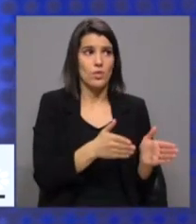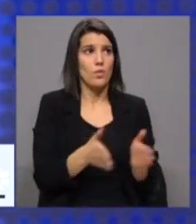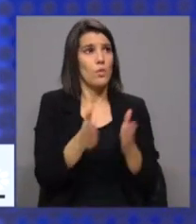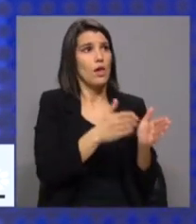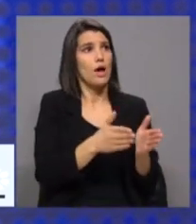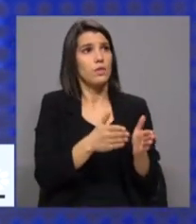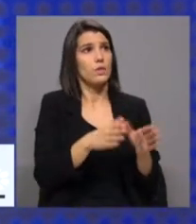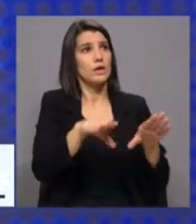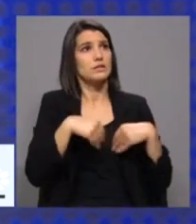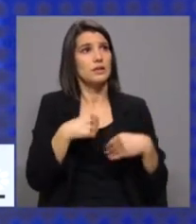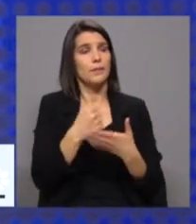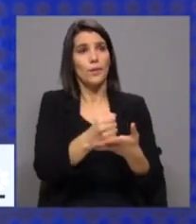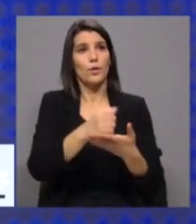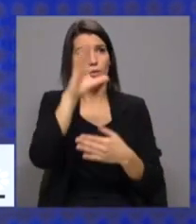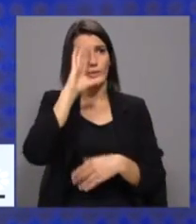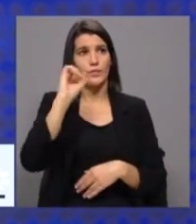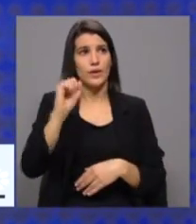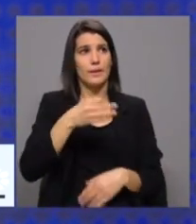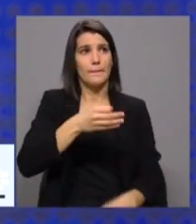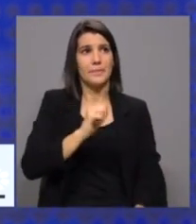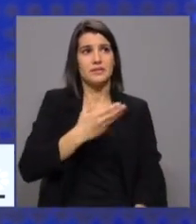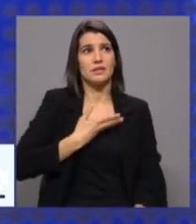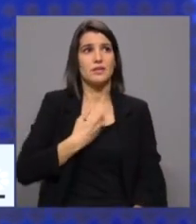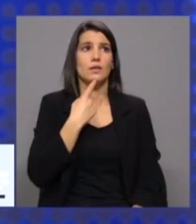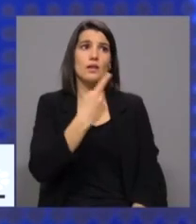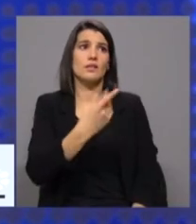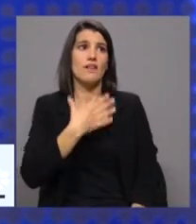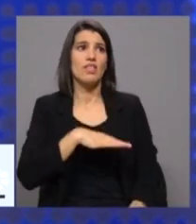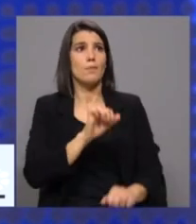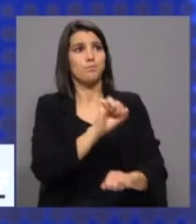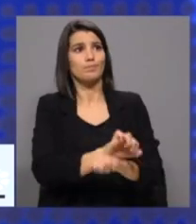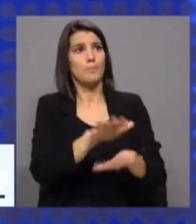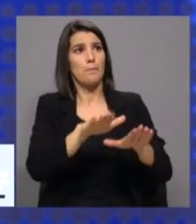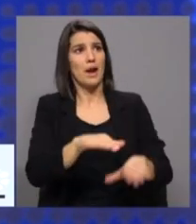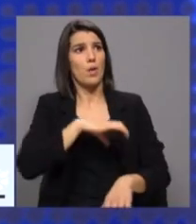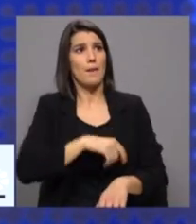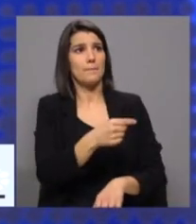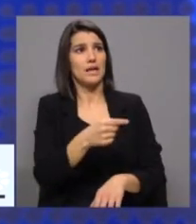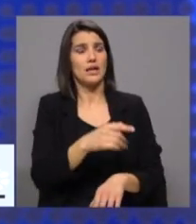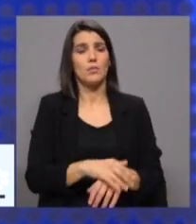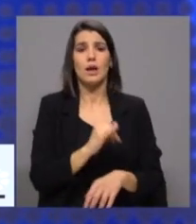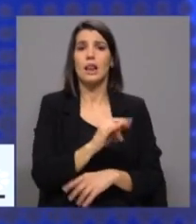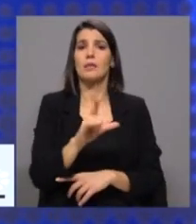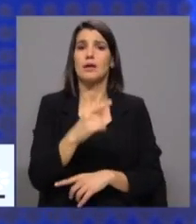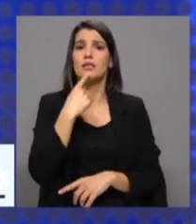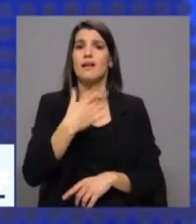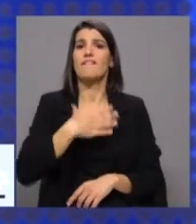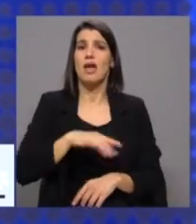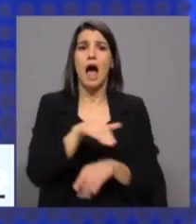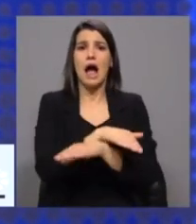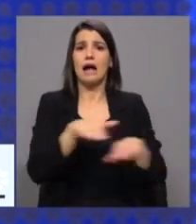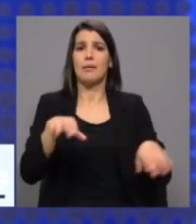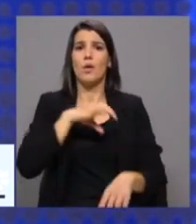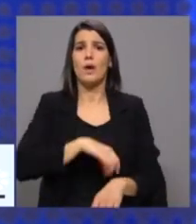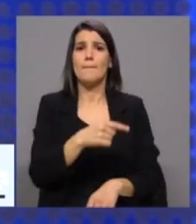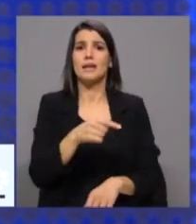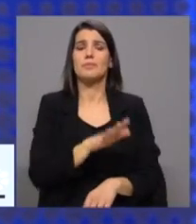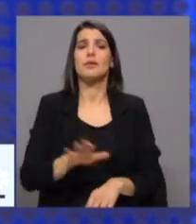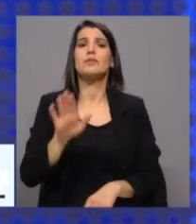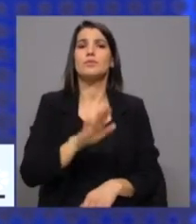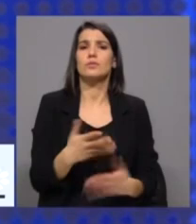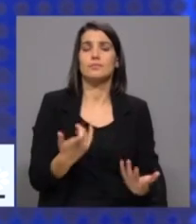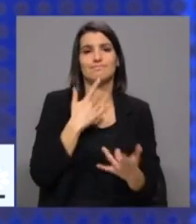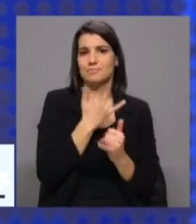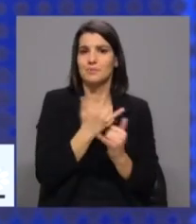apoiar um governo em que tem o PSD a dizer que o quer congelar e a iniciativa liberal a dizer que quer abolir o salário mínimo nacional é